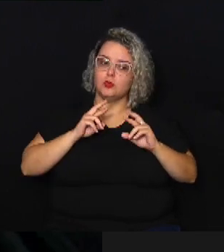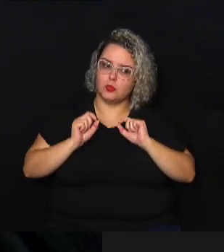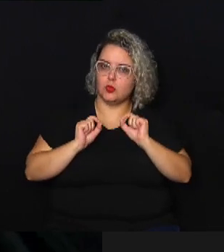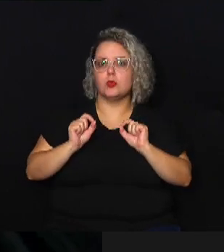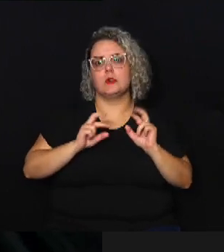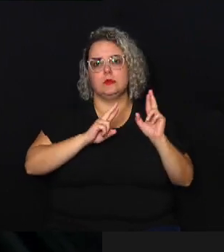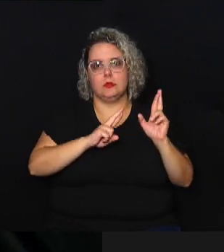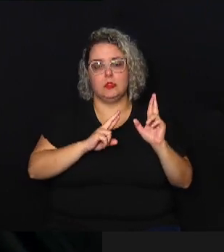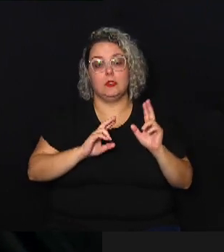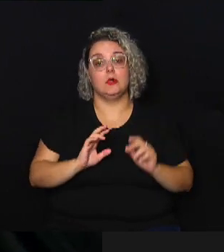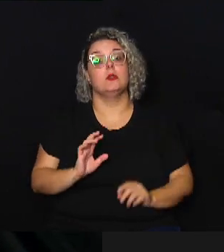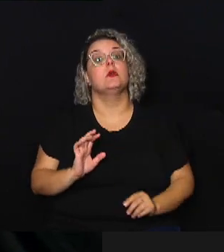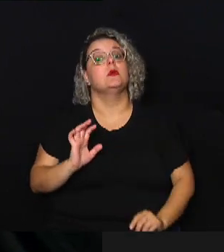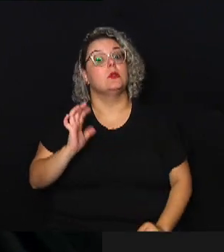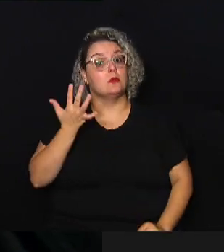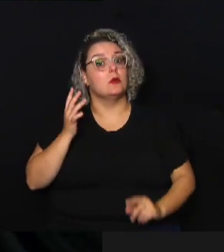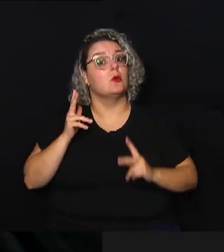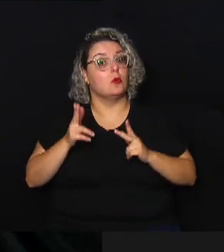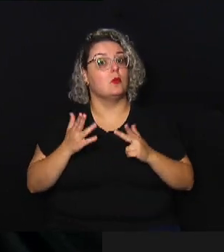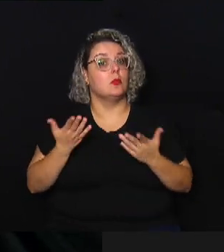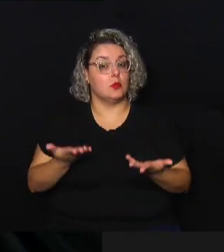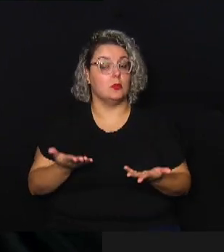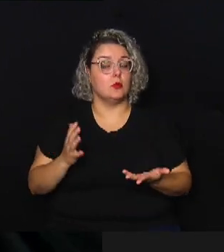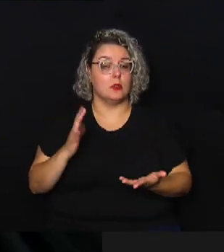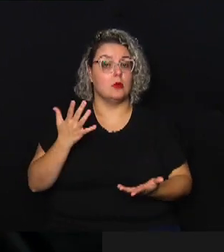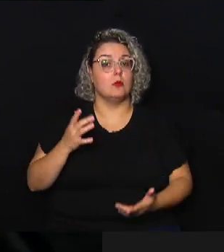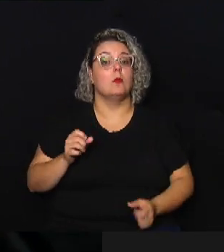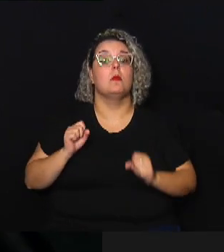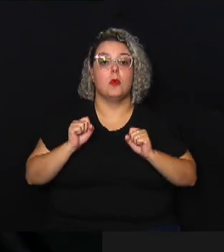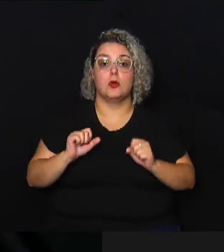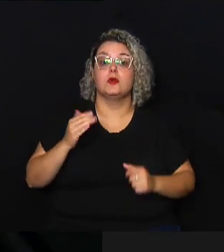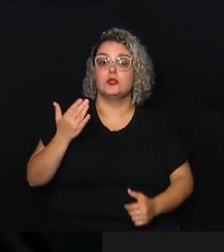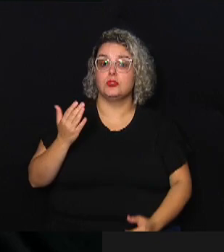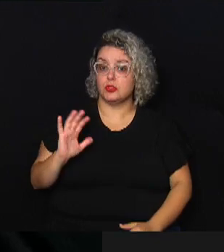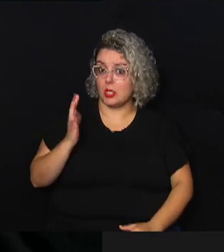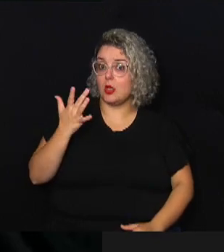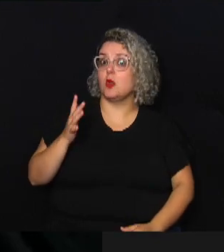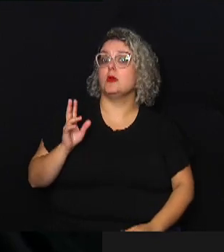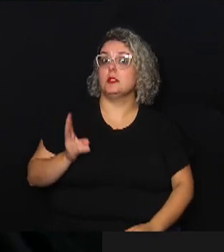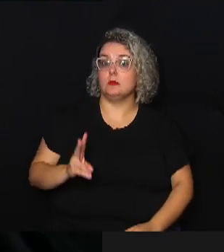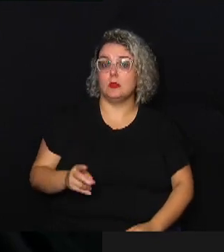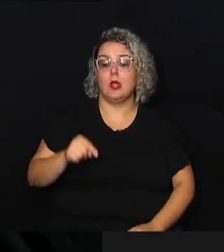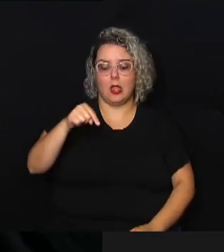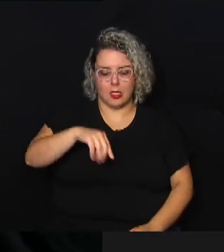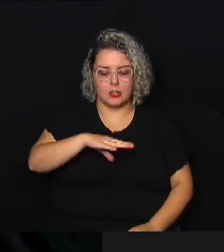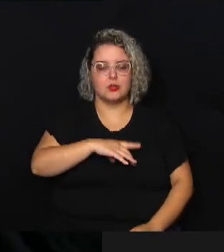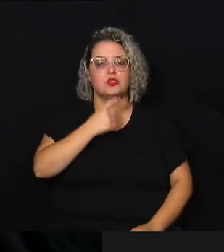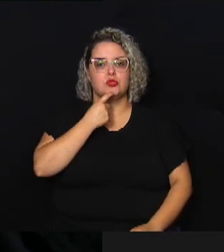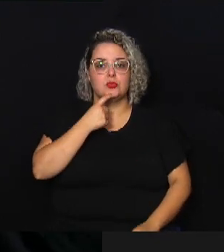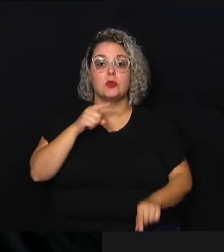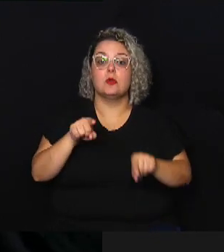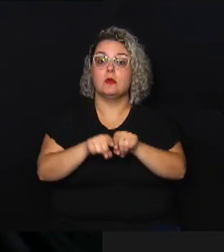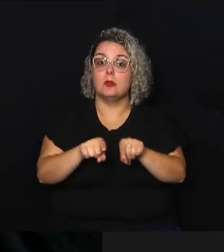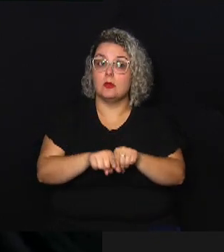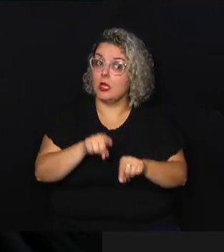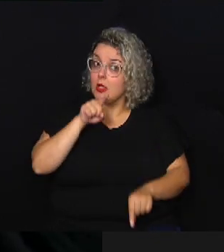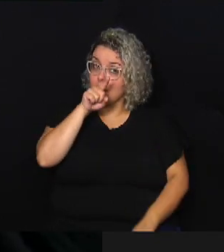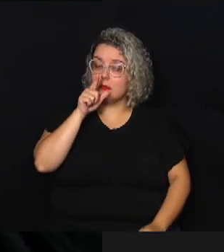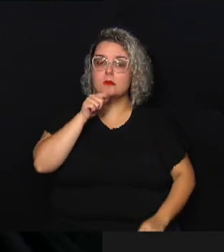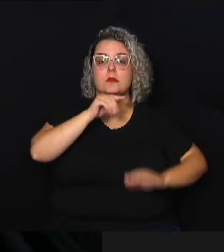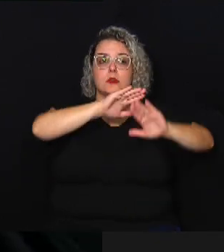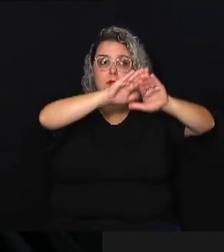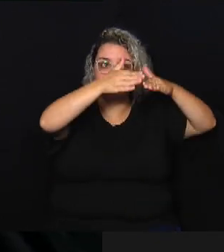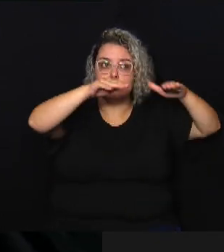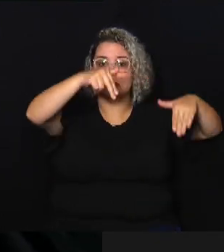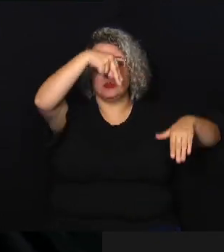podem se tornar mais frequentes tanto este aqui de Campinas quanto este do litoral que